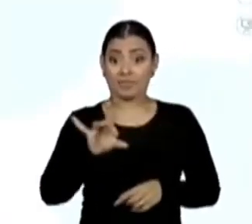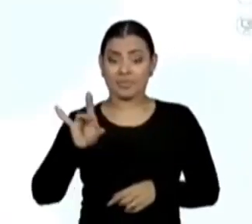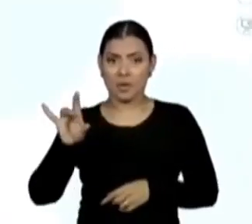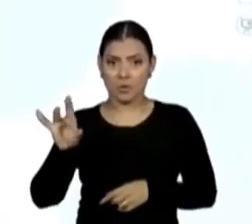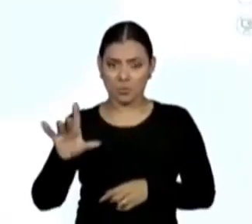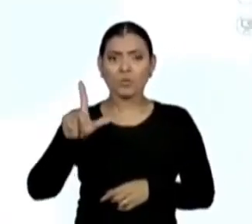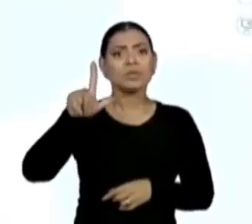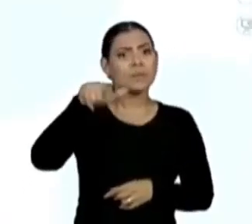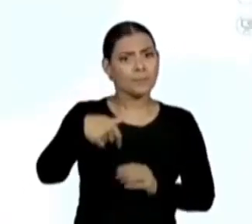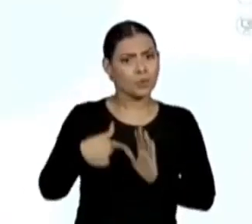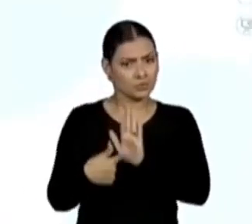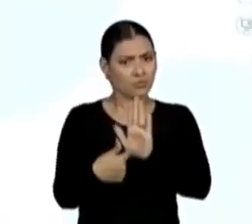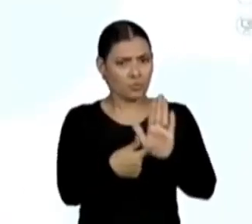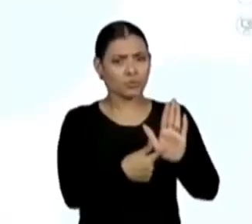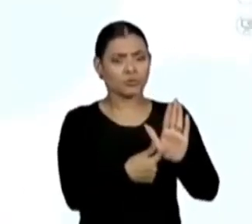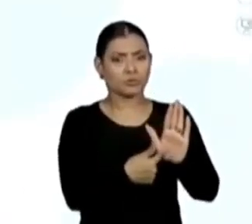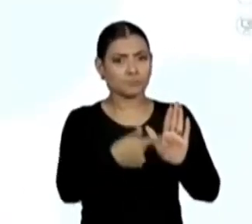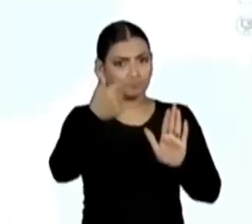próxima tela